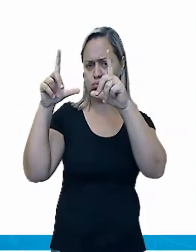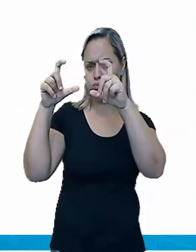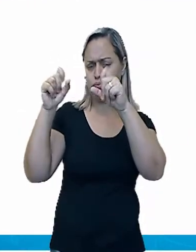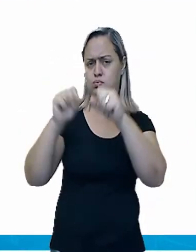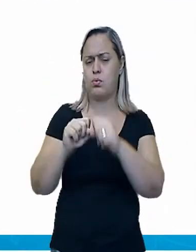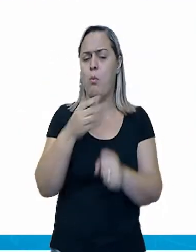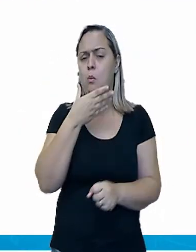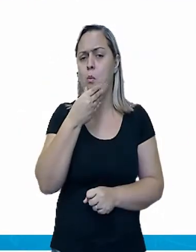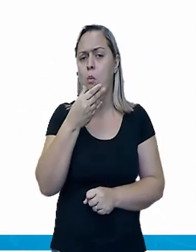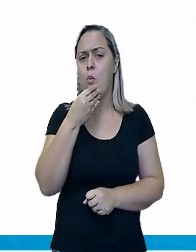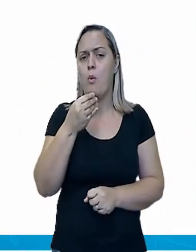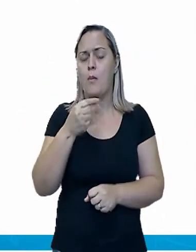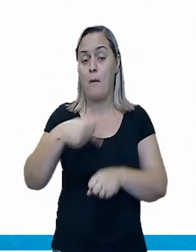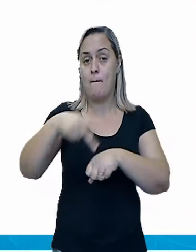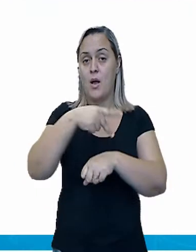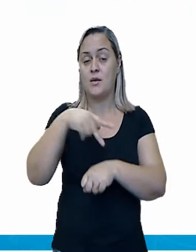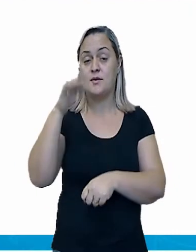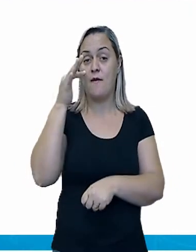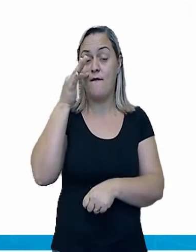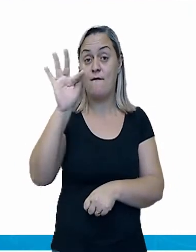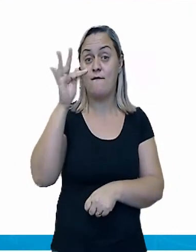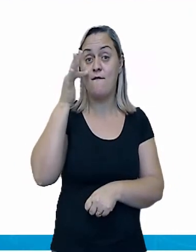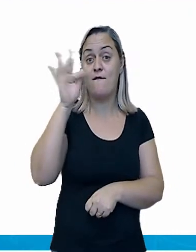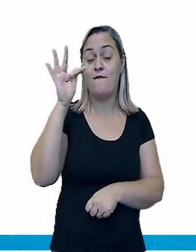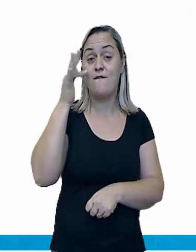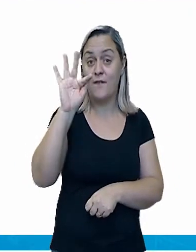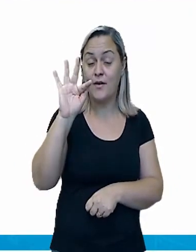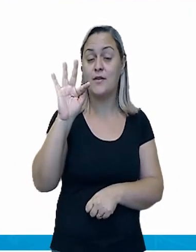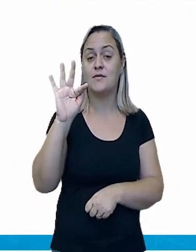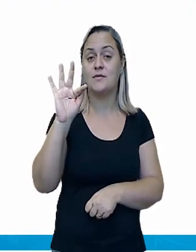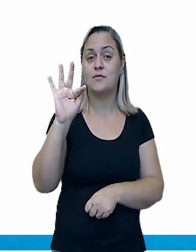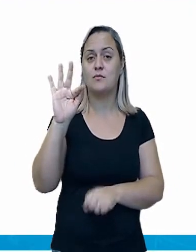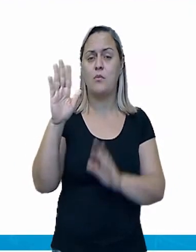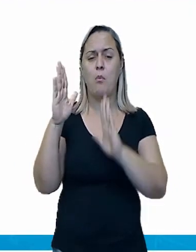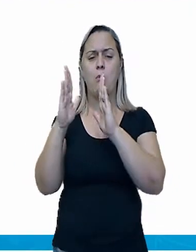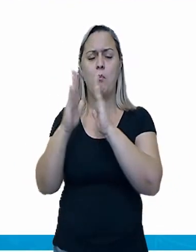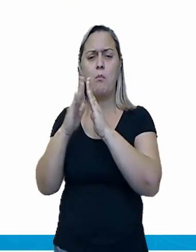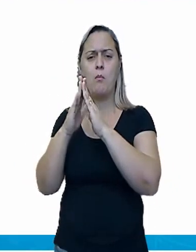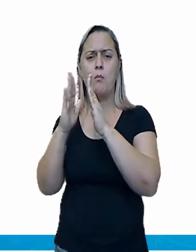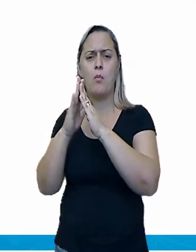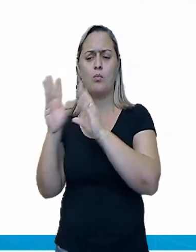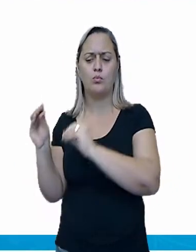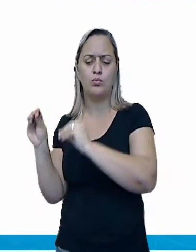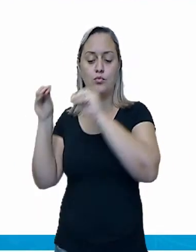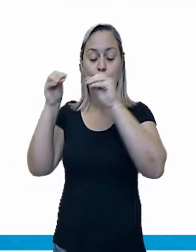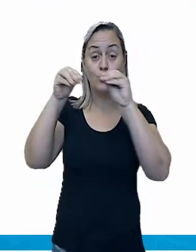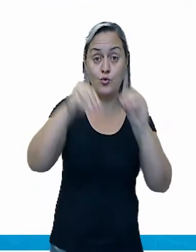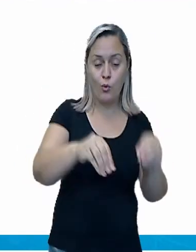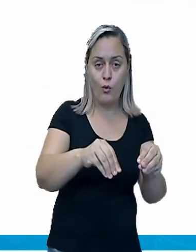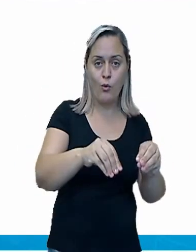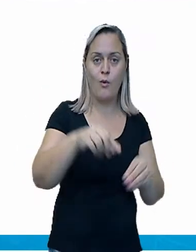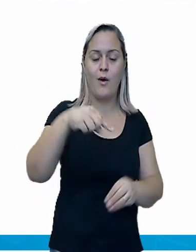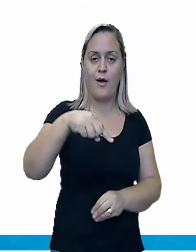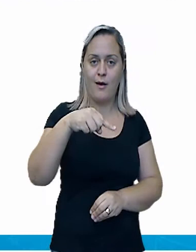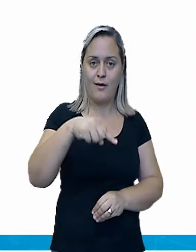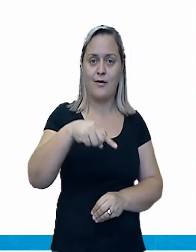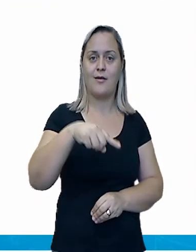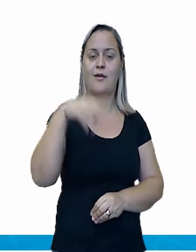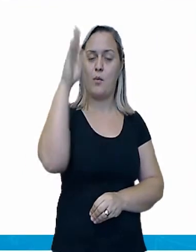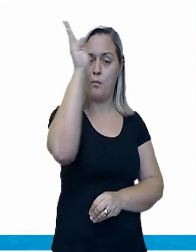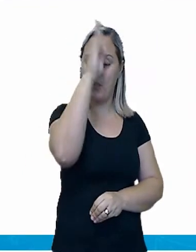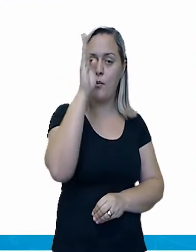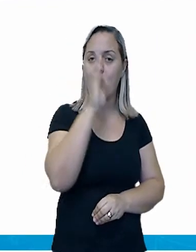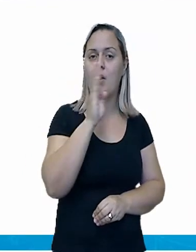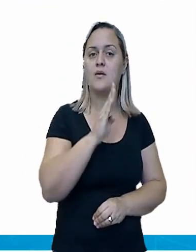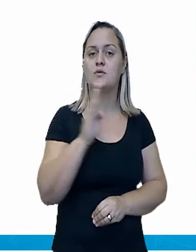no Brasil, mas ele era da França. Ele morou lá em Campinas, em São Paulo, não era aqui no nosso estado, não. Mas